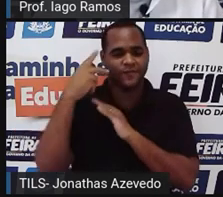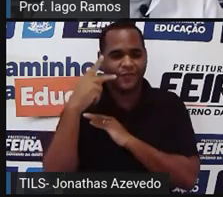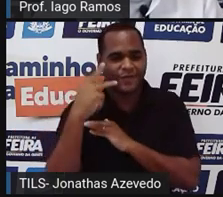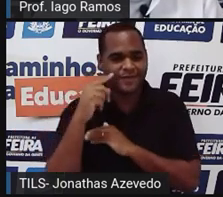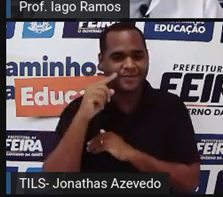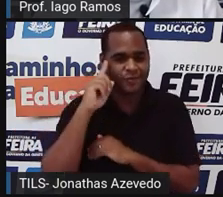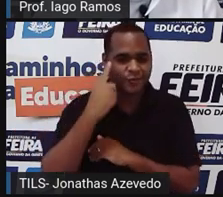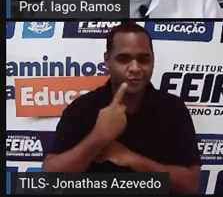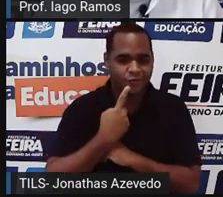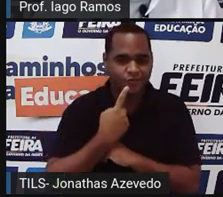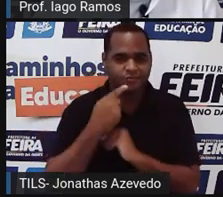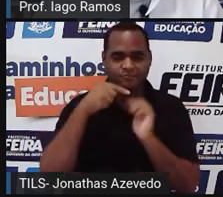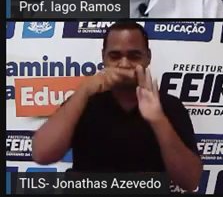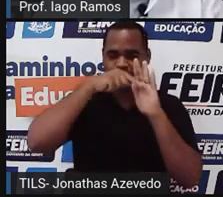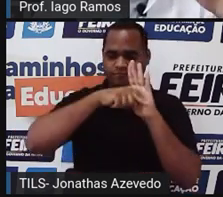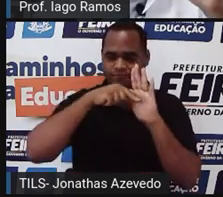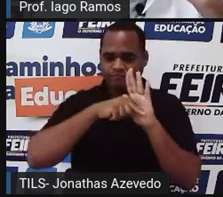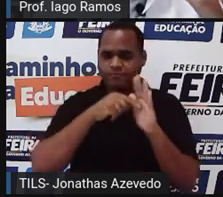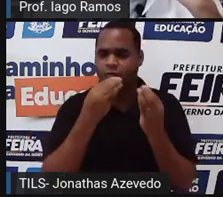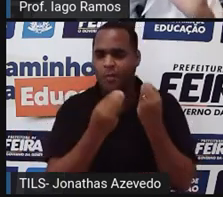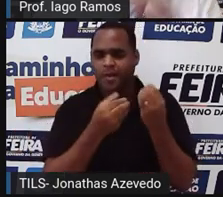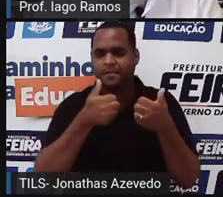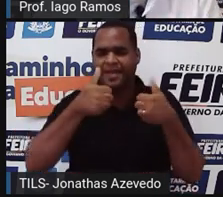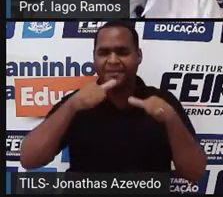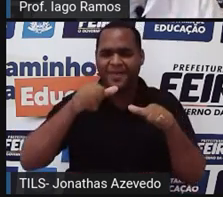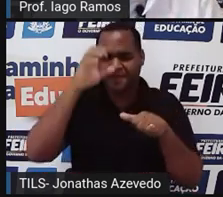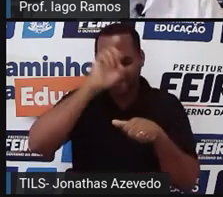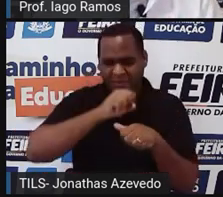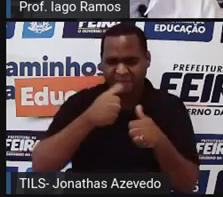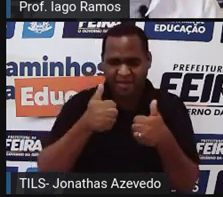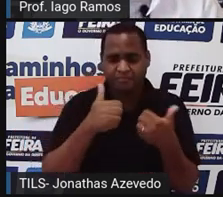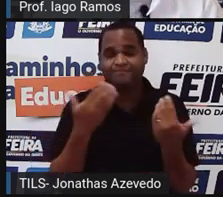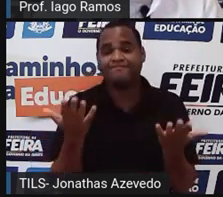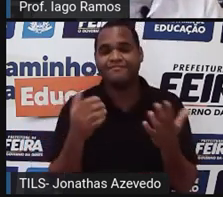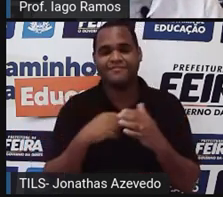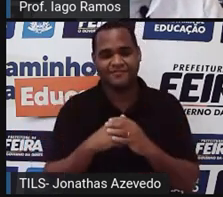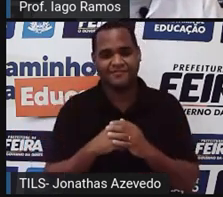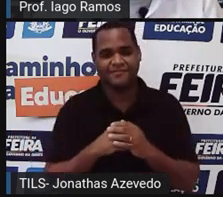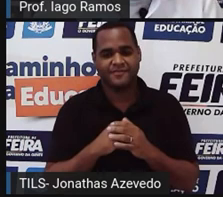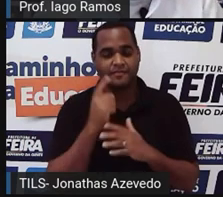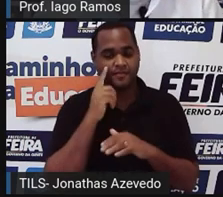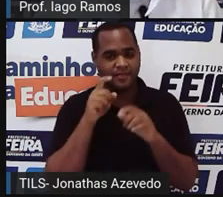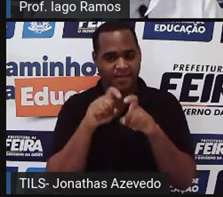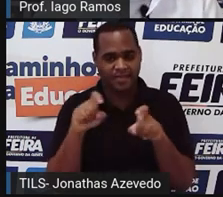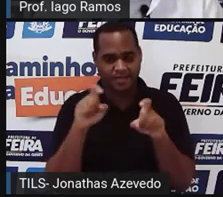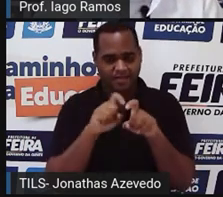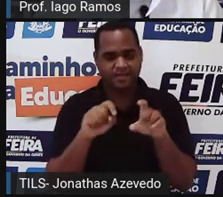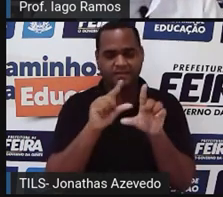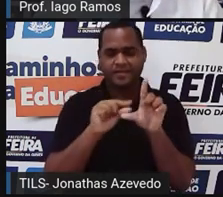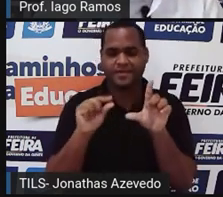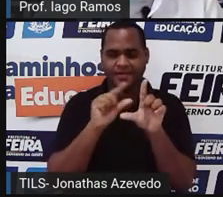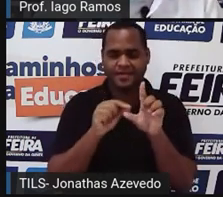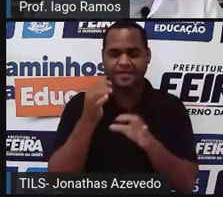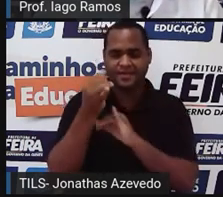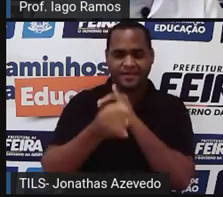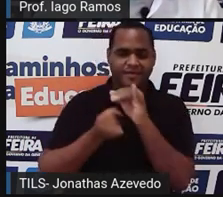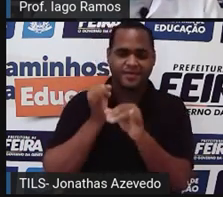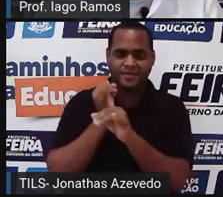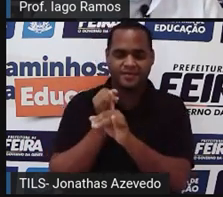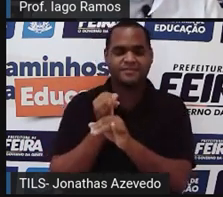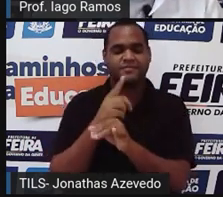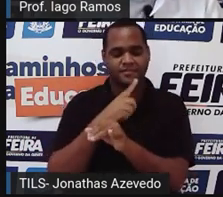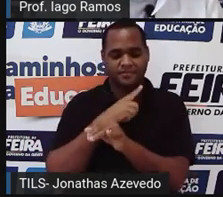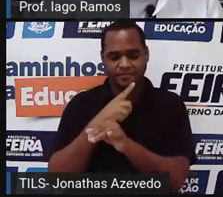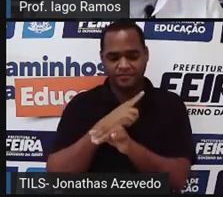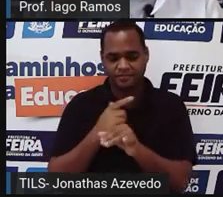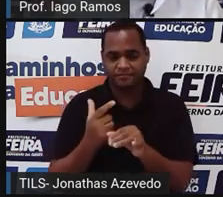o tema da nossa aula. Tá bom? Essa fonte aqui é uma página na internet. Tá bom? Essa página na internet